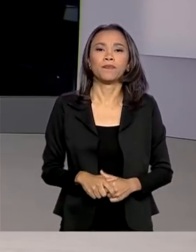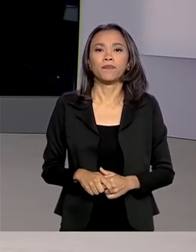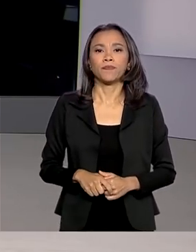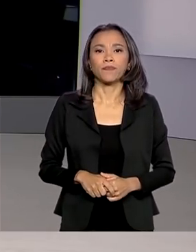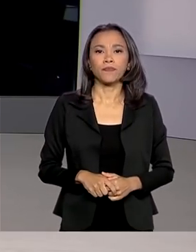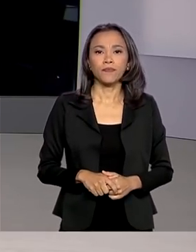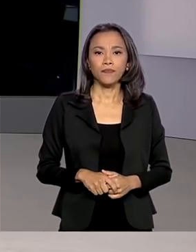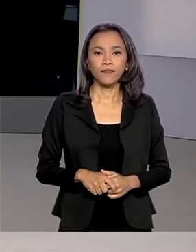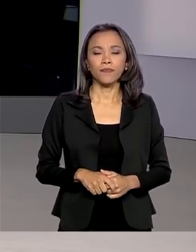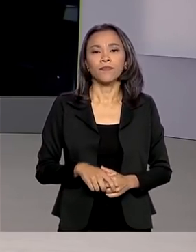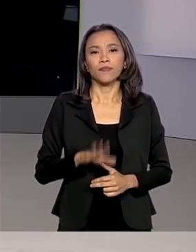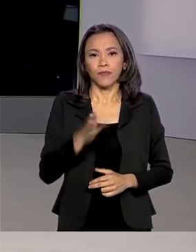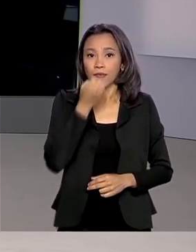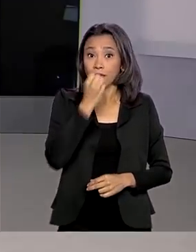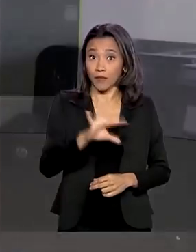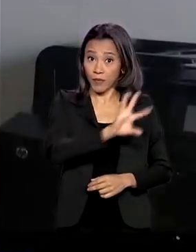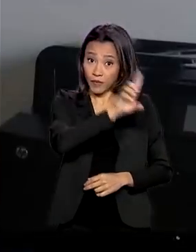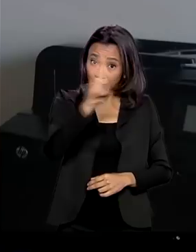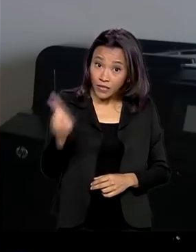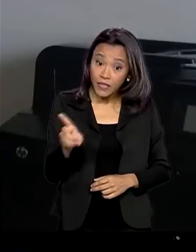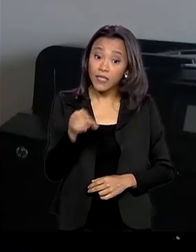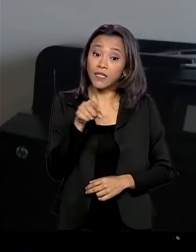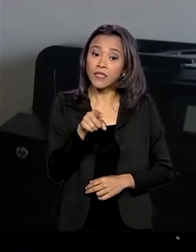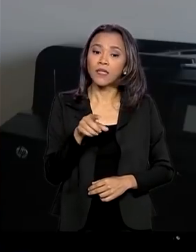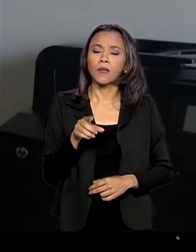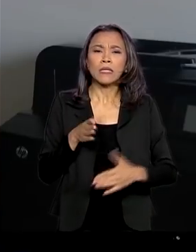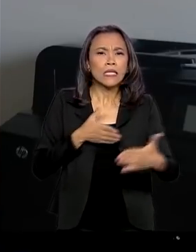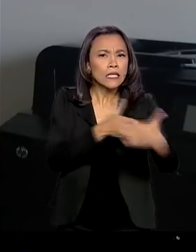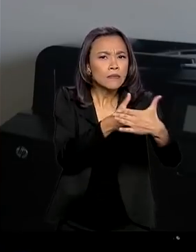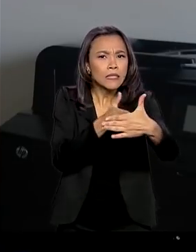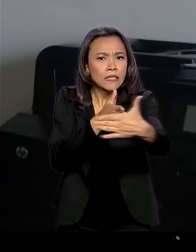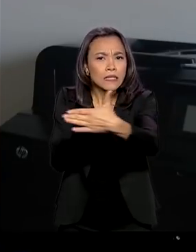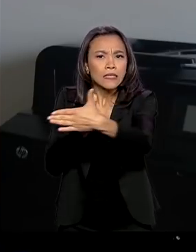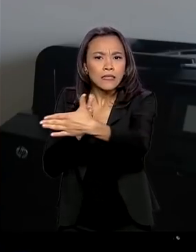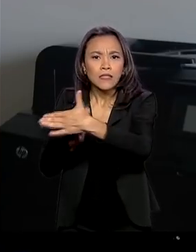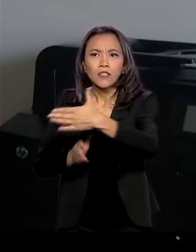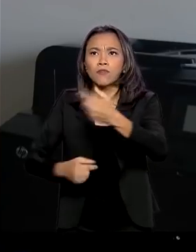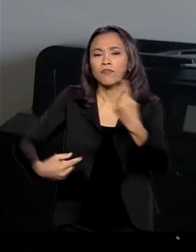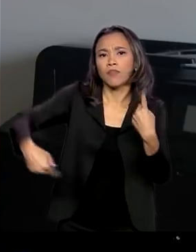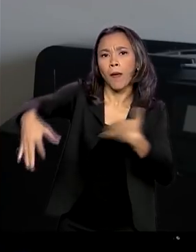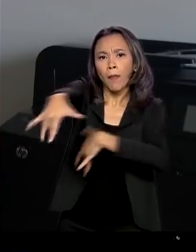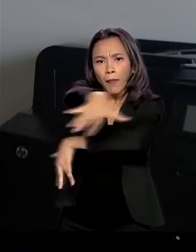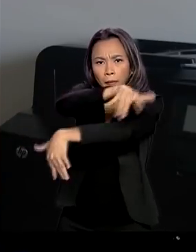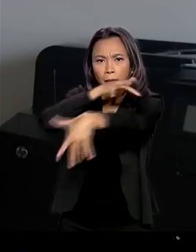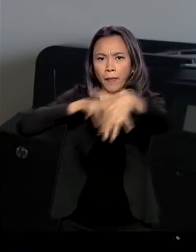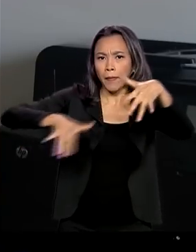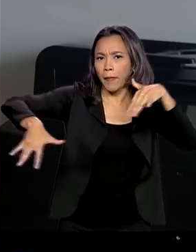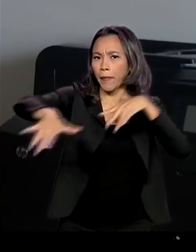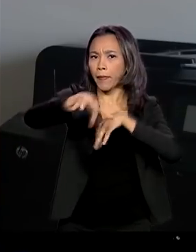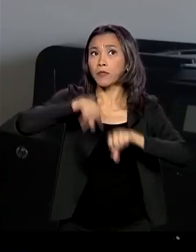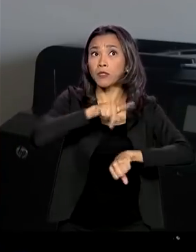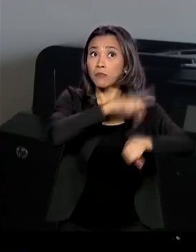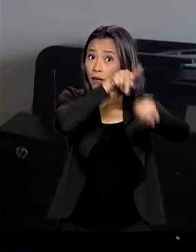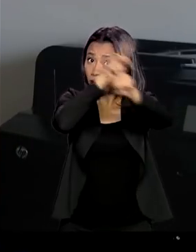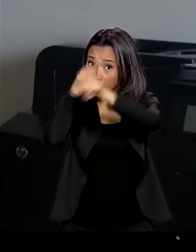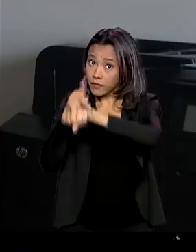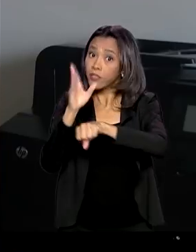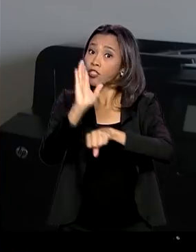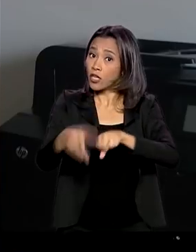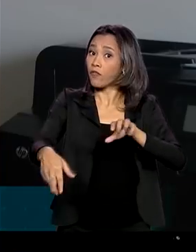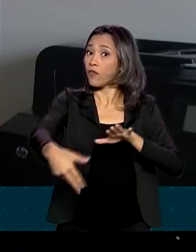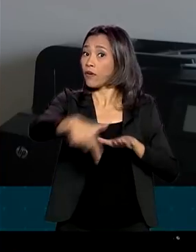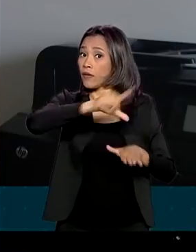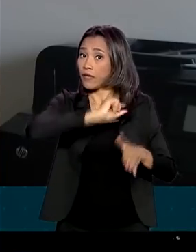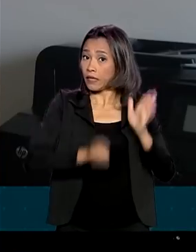Bom dia, Roberto. As limitações de circulação de pessoas entre os países, que foram estabelecidas nos últimos